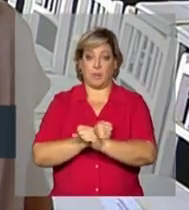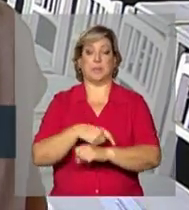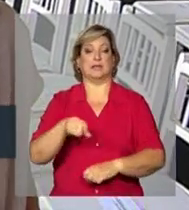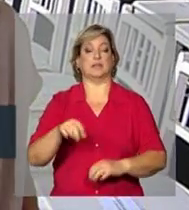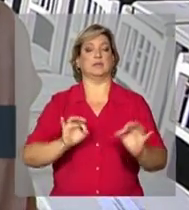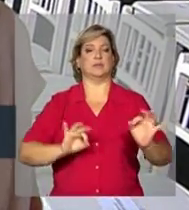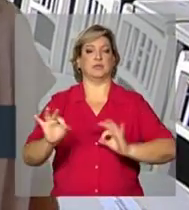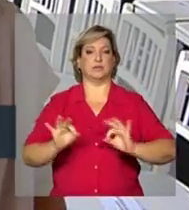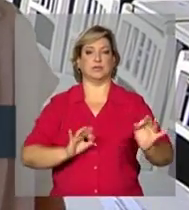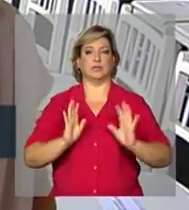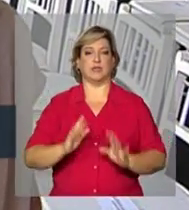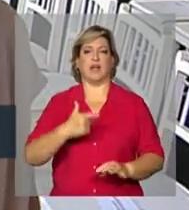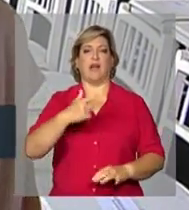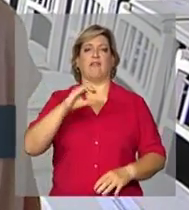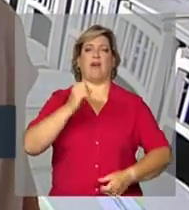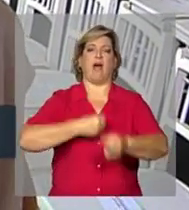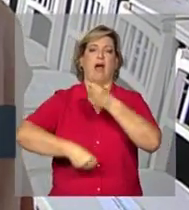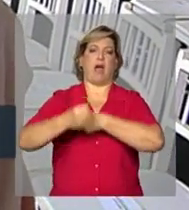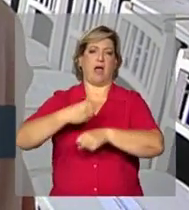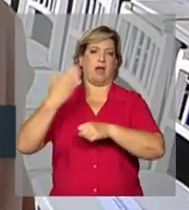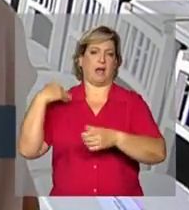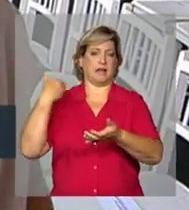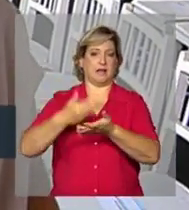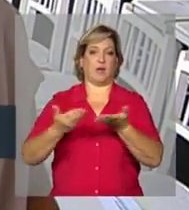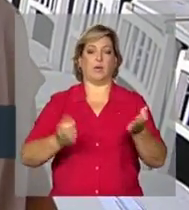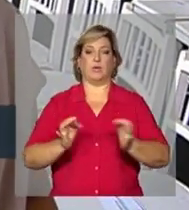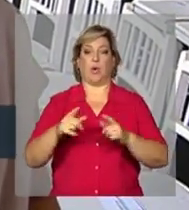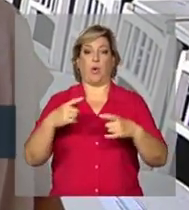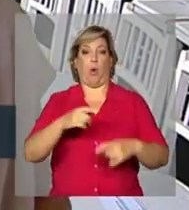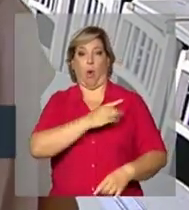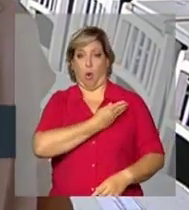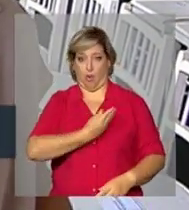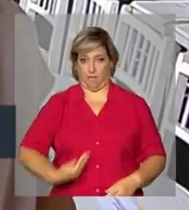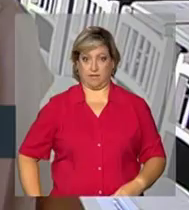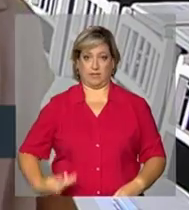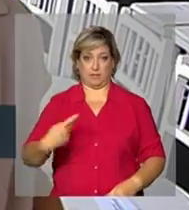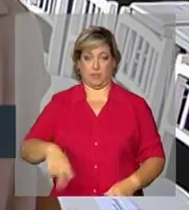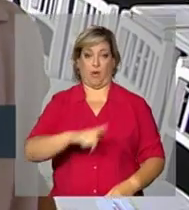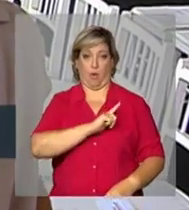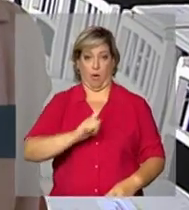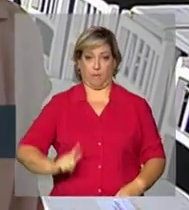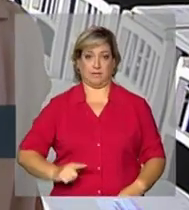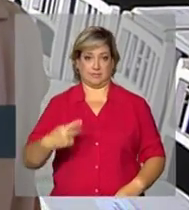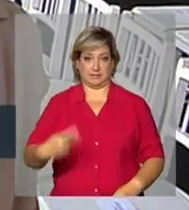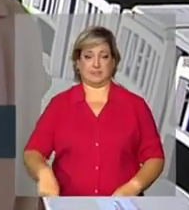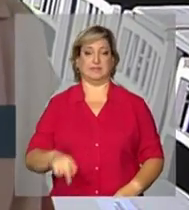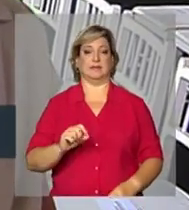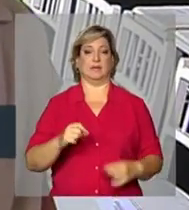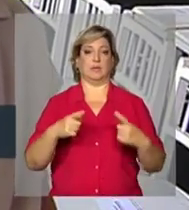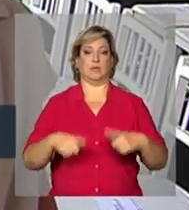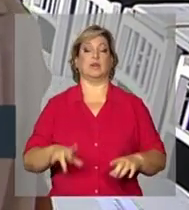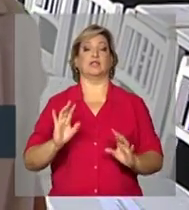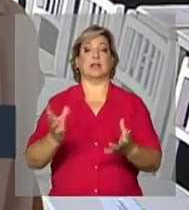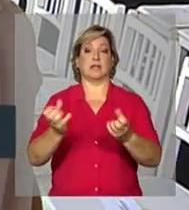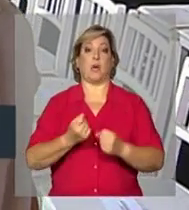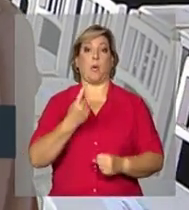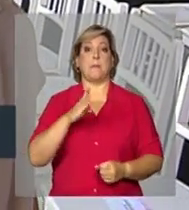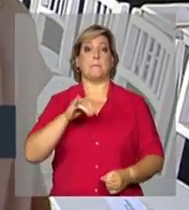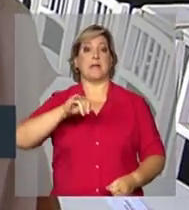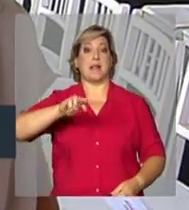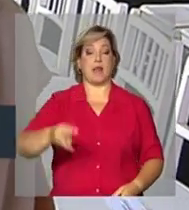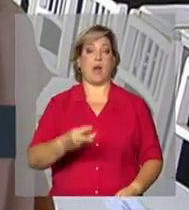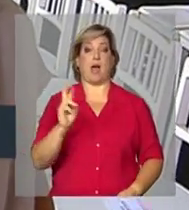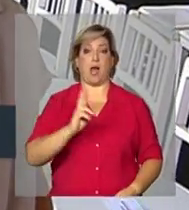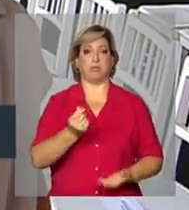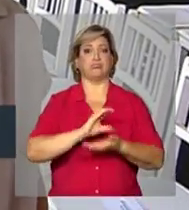foi planejada há cerca de 20 anos pelo governo local, ela já recebeu investimentos de cerca de 1 bilhão de reais,